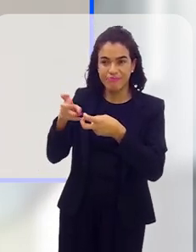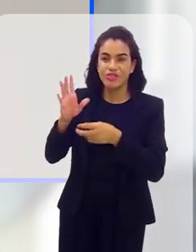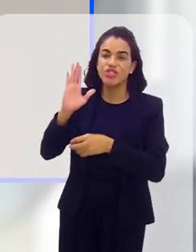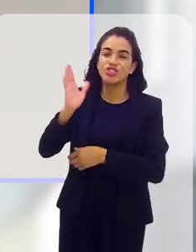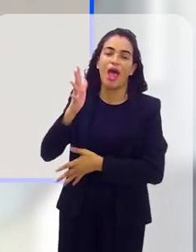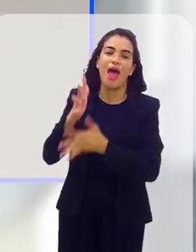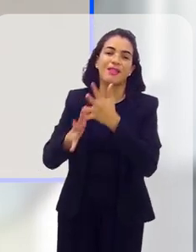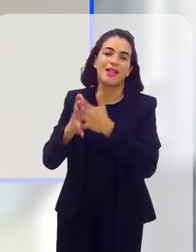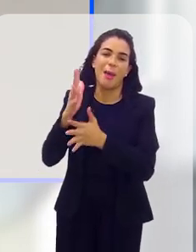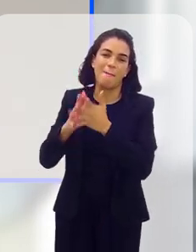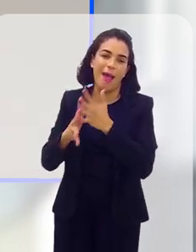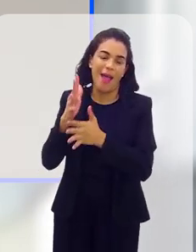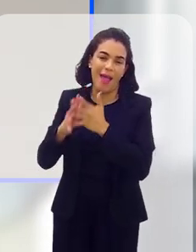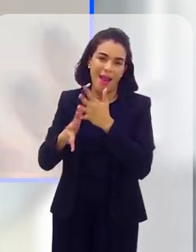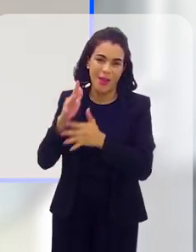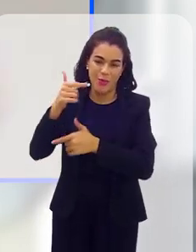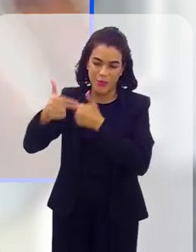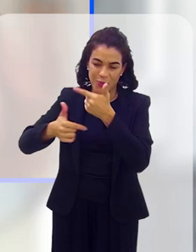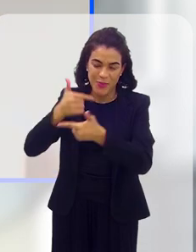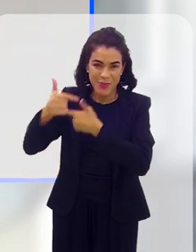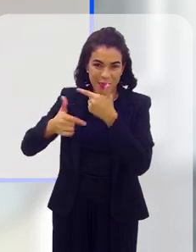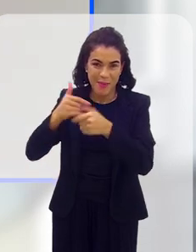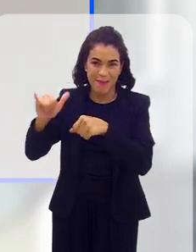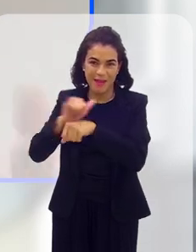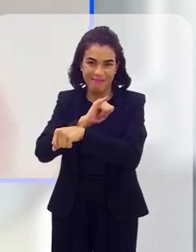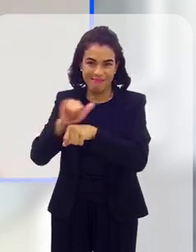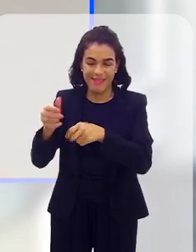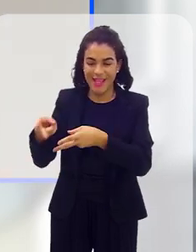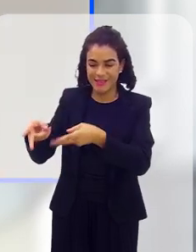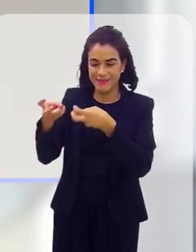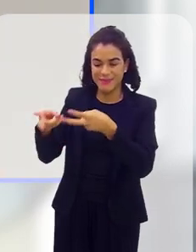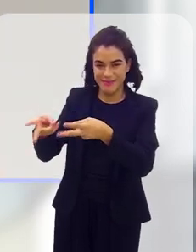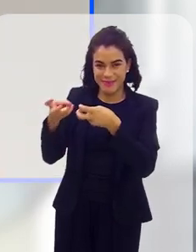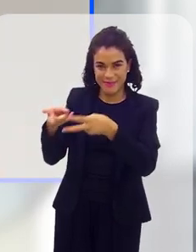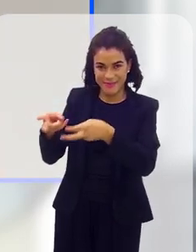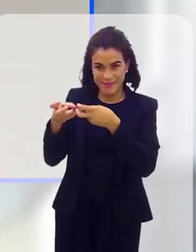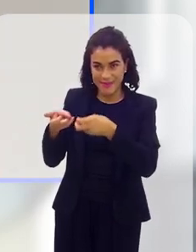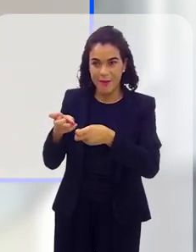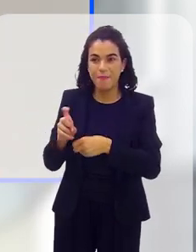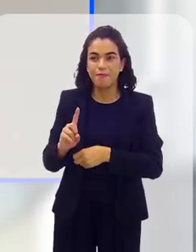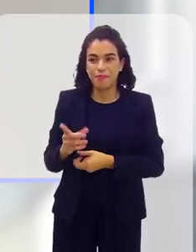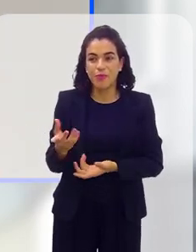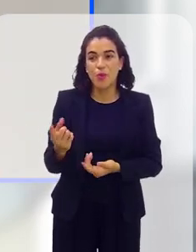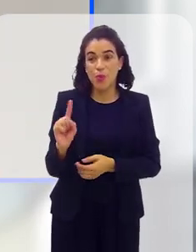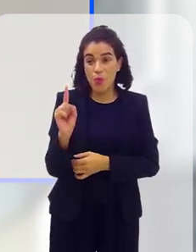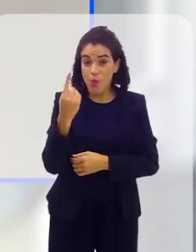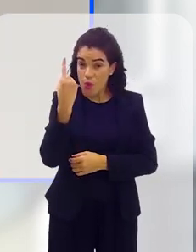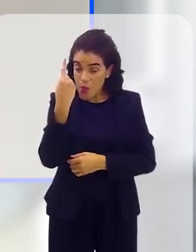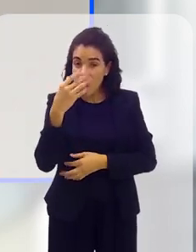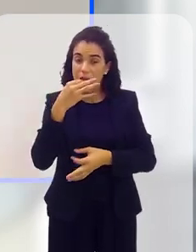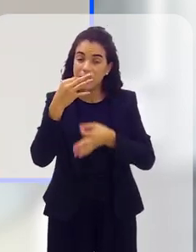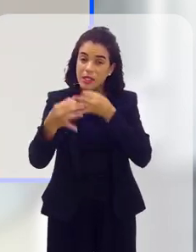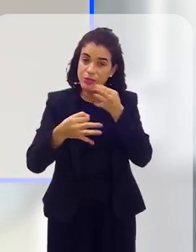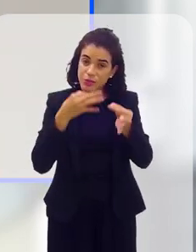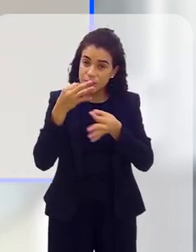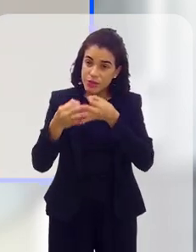exploração, você já atrapalha um pouco a dinâmica da exploração. uma